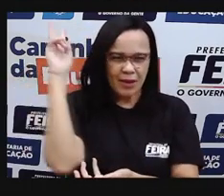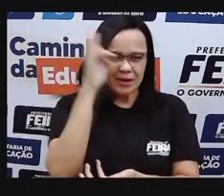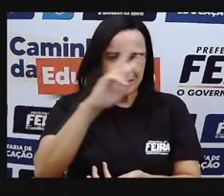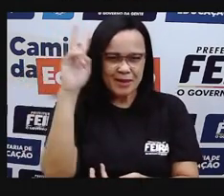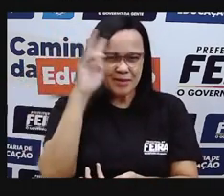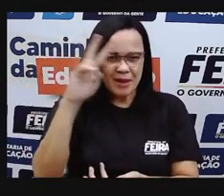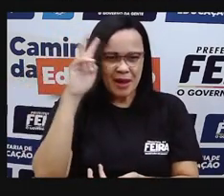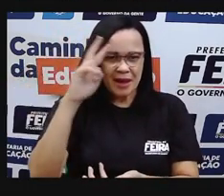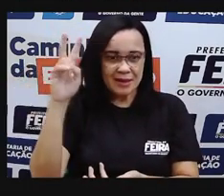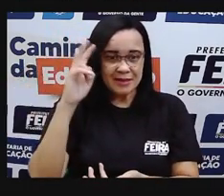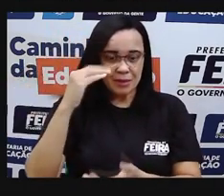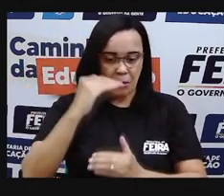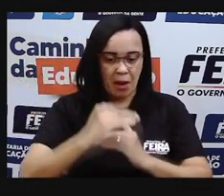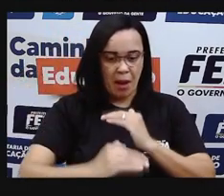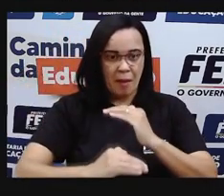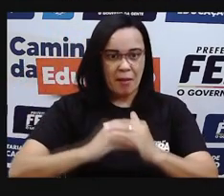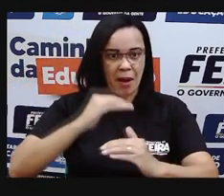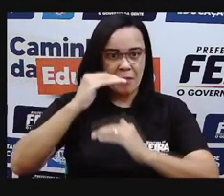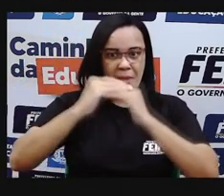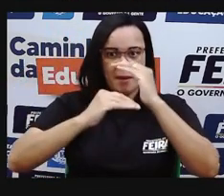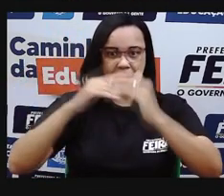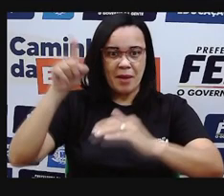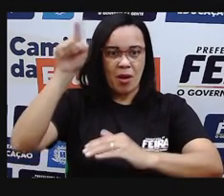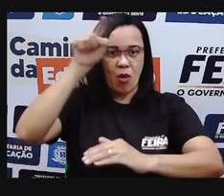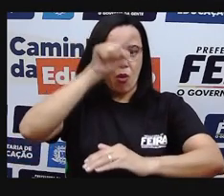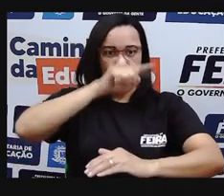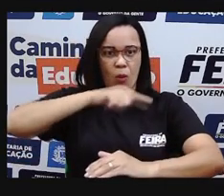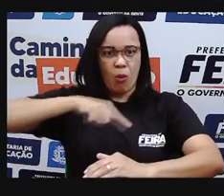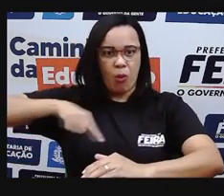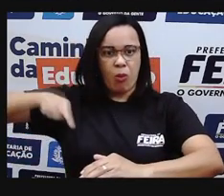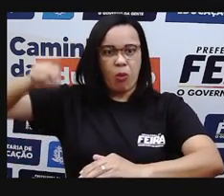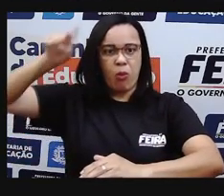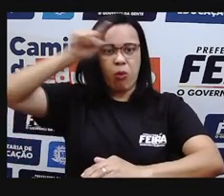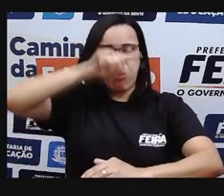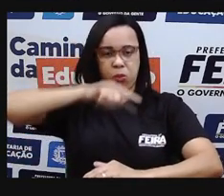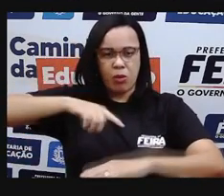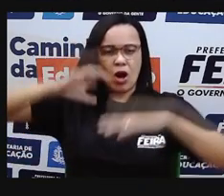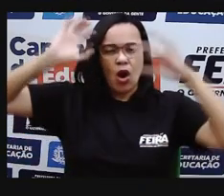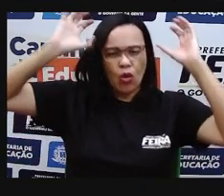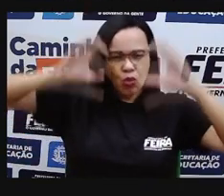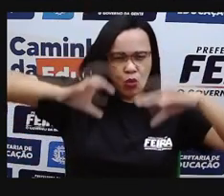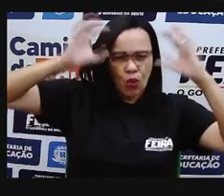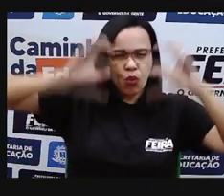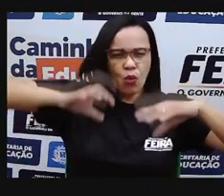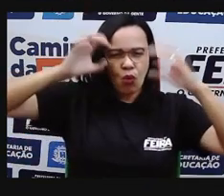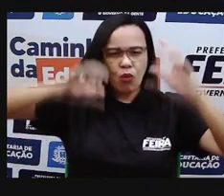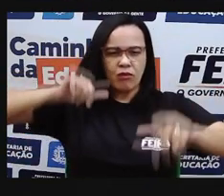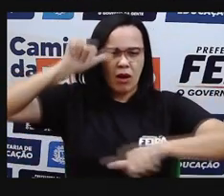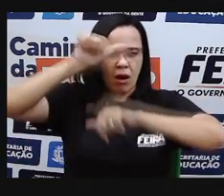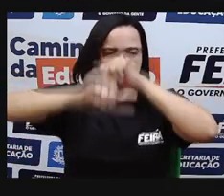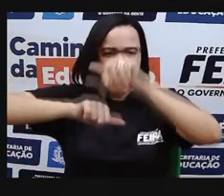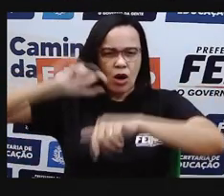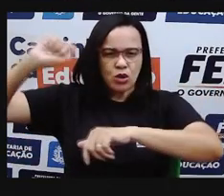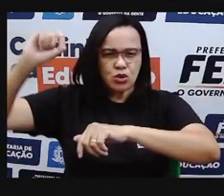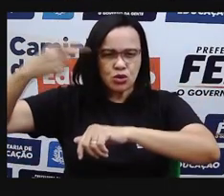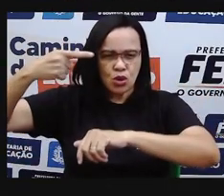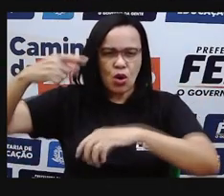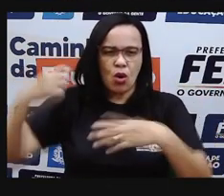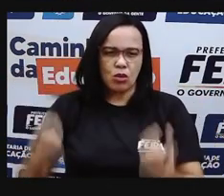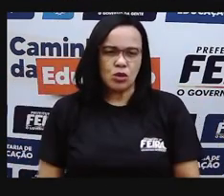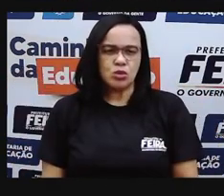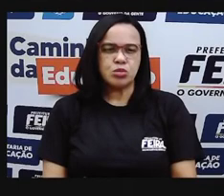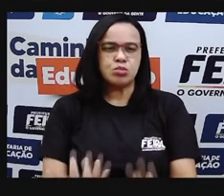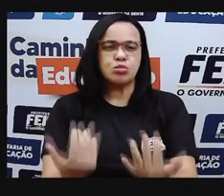viu um pouco nas últimas aulas, né? E esse processo, ele vai ser realizado por algas,